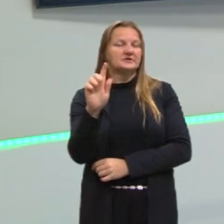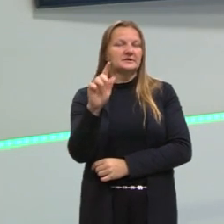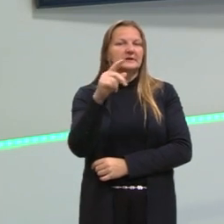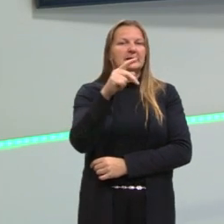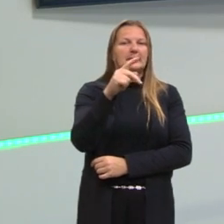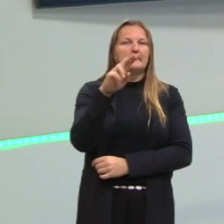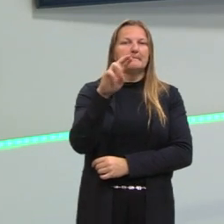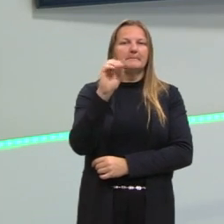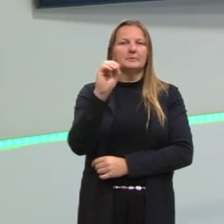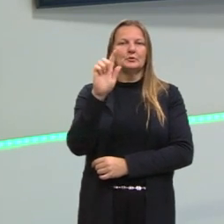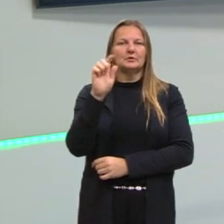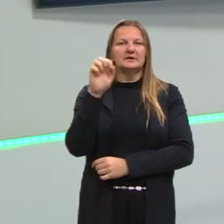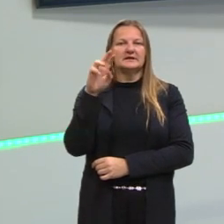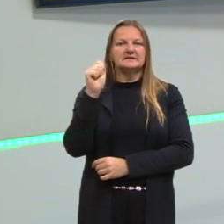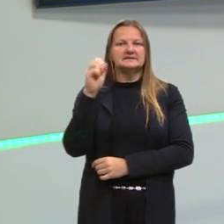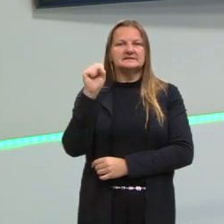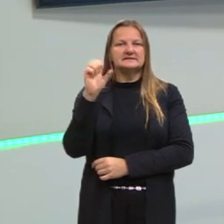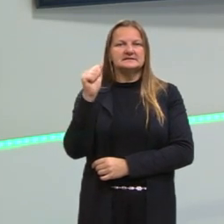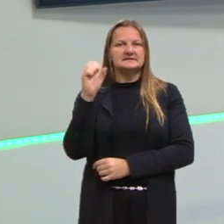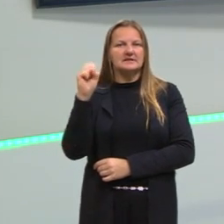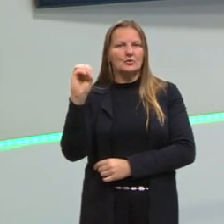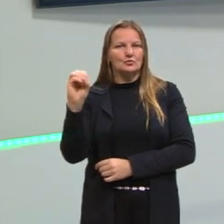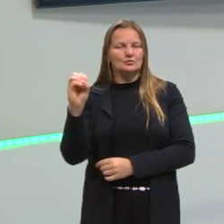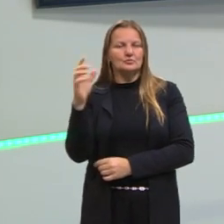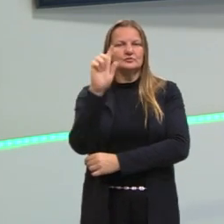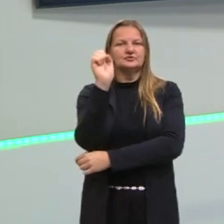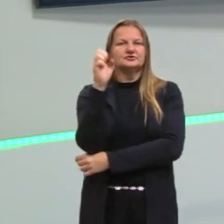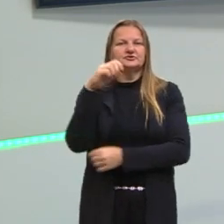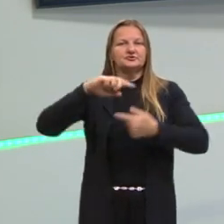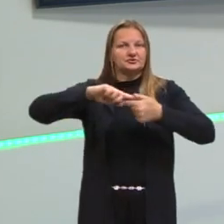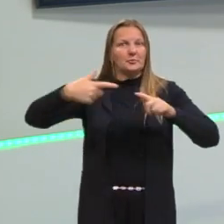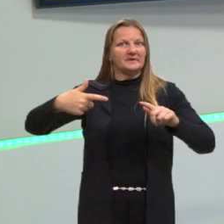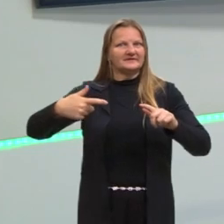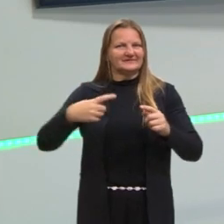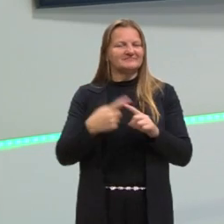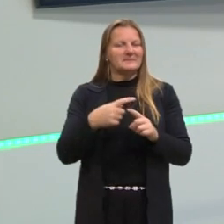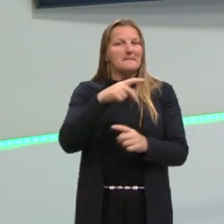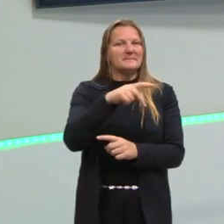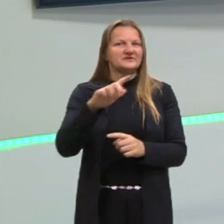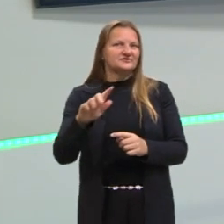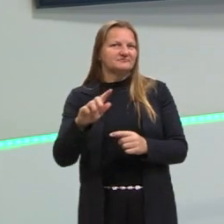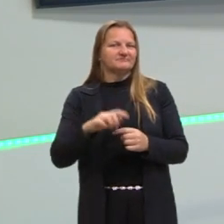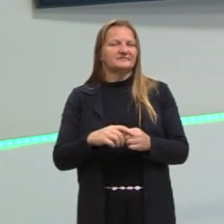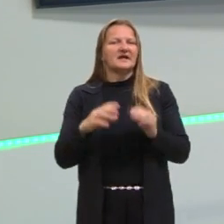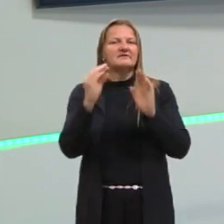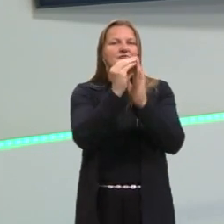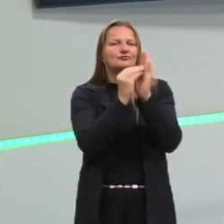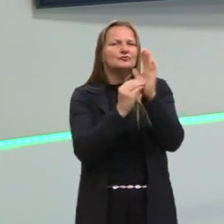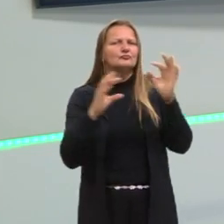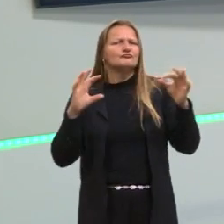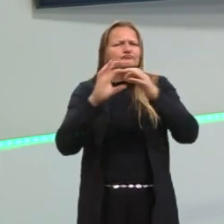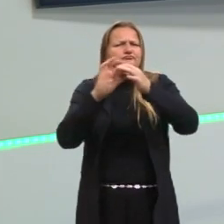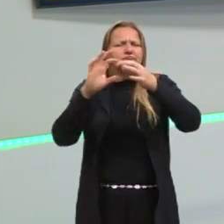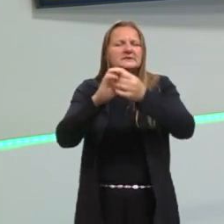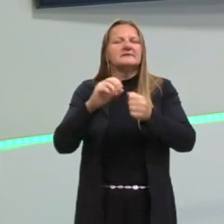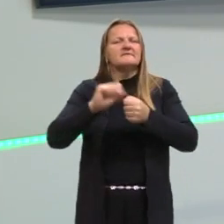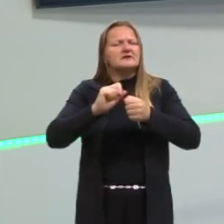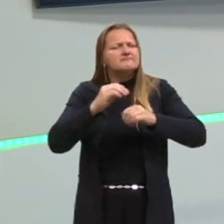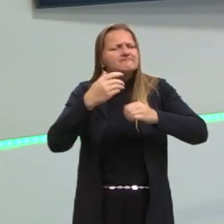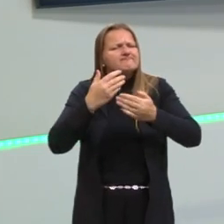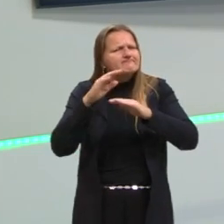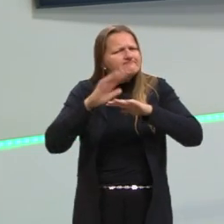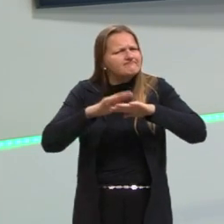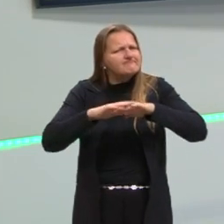vocês, né? Que nem sempre a gente precisa associar a questão a um conteúdo específico. Não. Vai montando, que tu